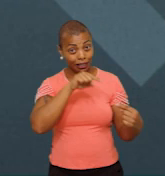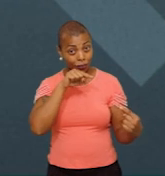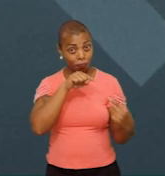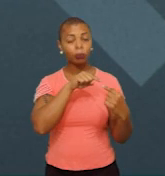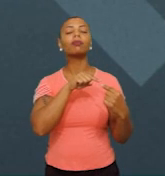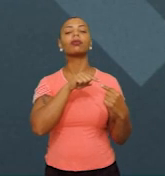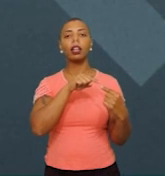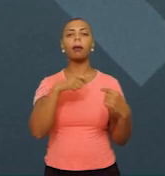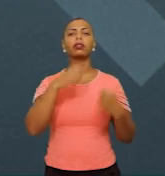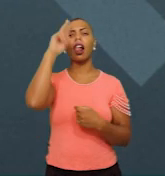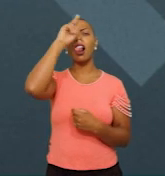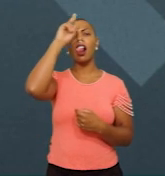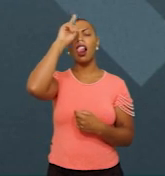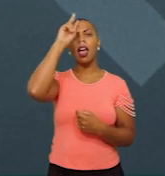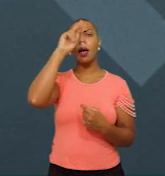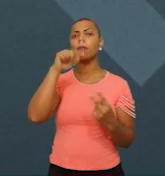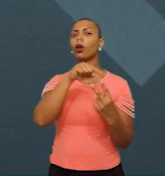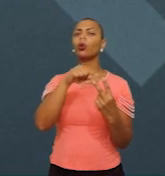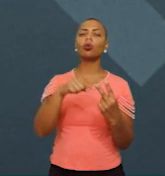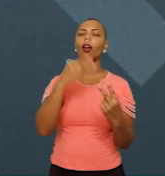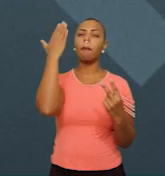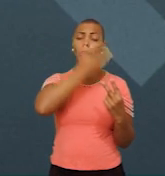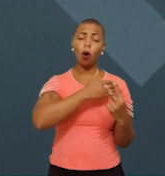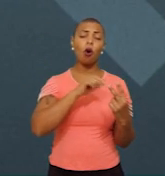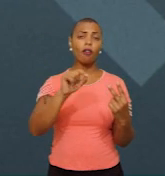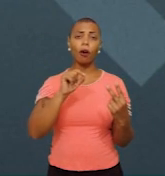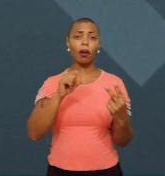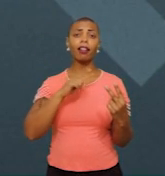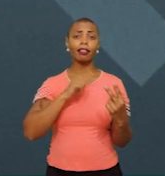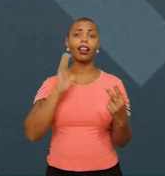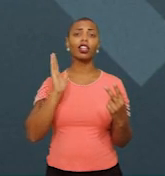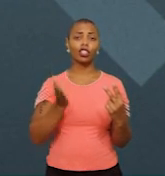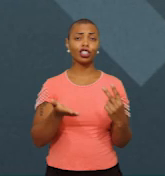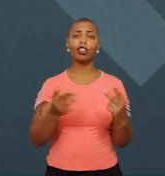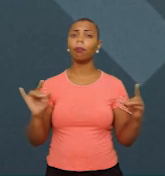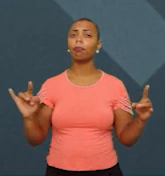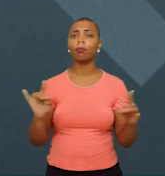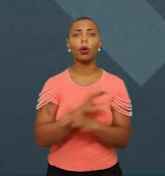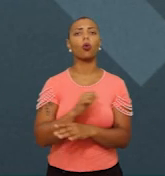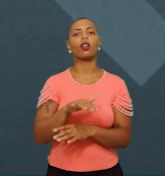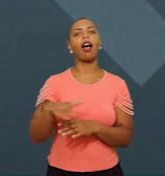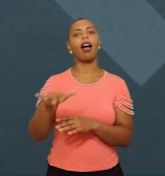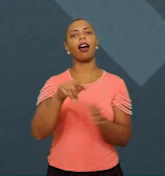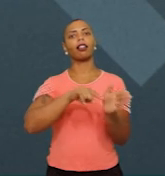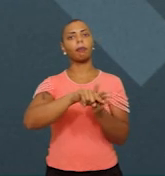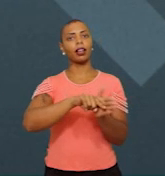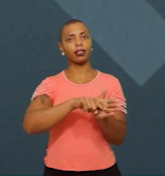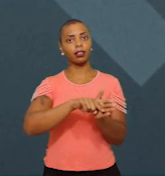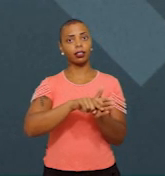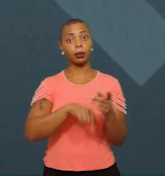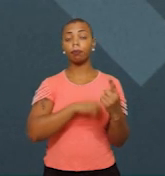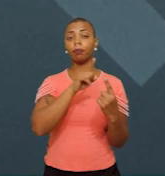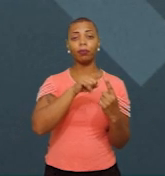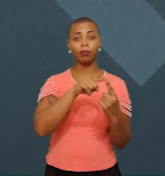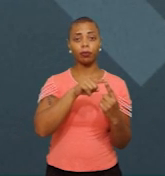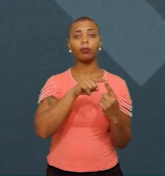precisa lembrar duas evidências que já estão muito consolidadas no campo da pesquisa. A primeira delas